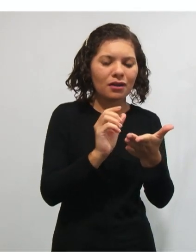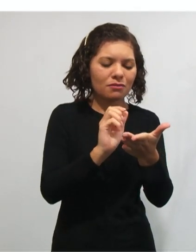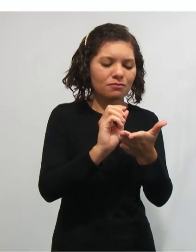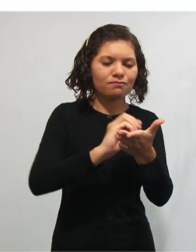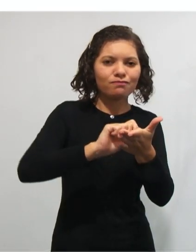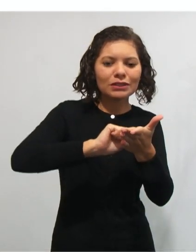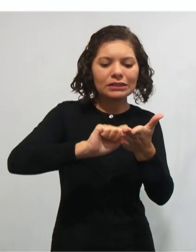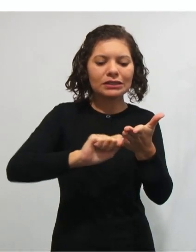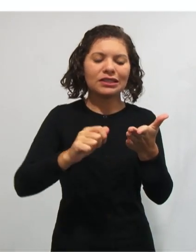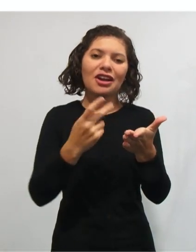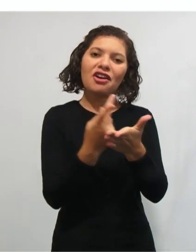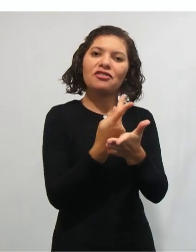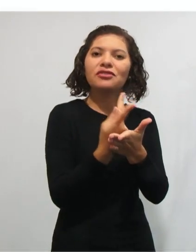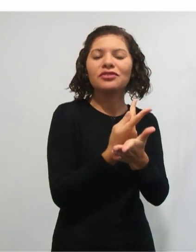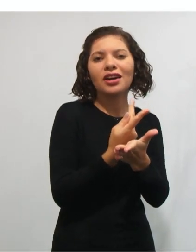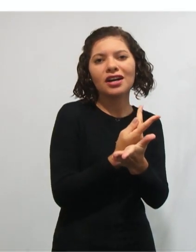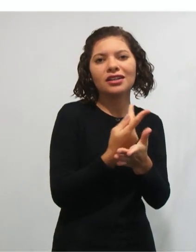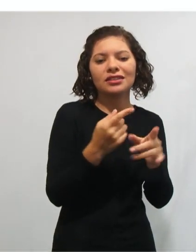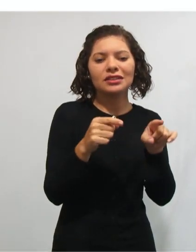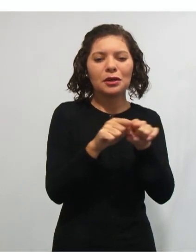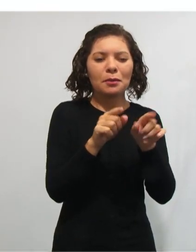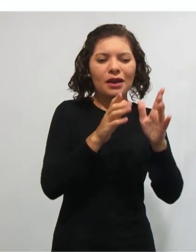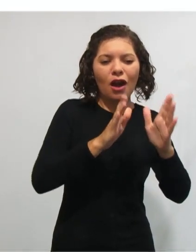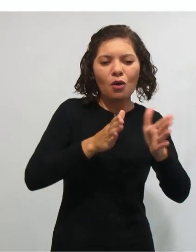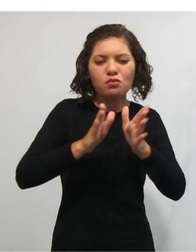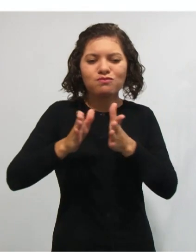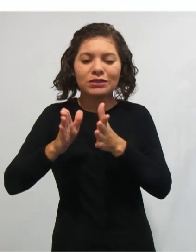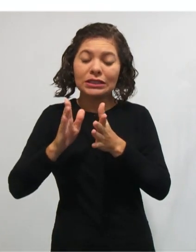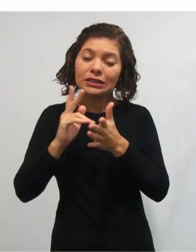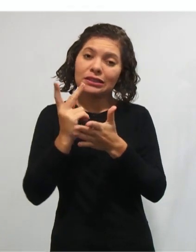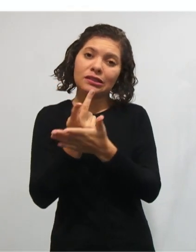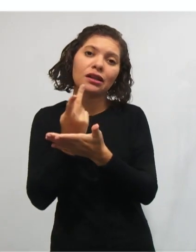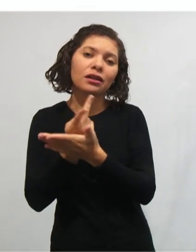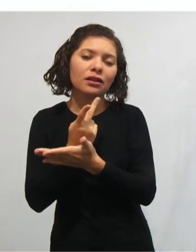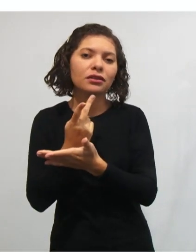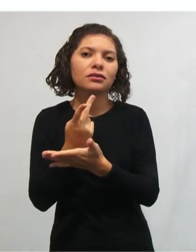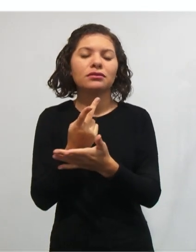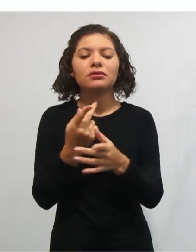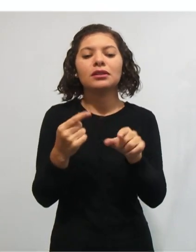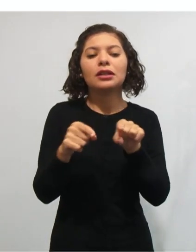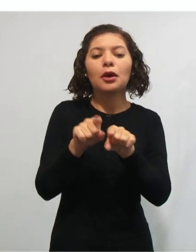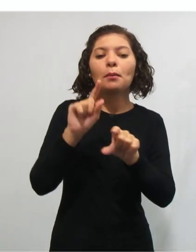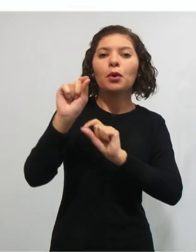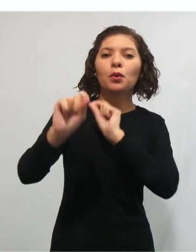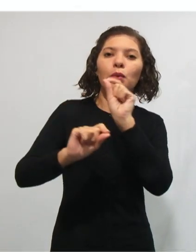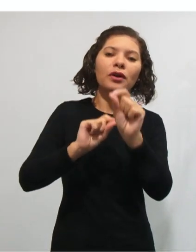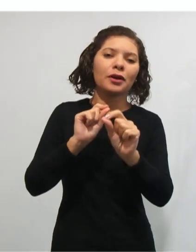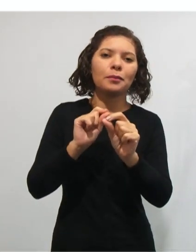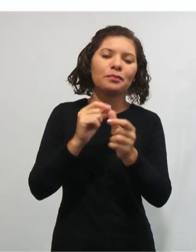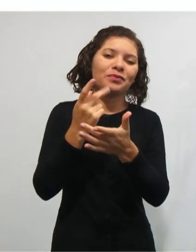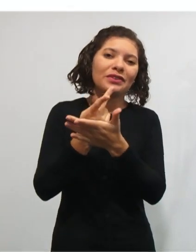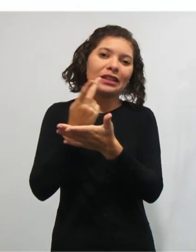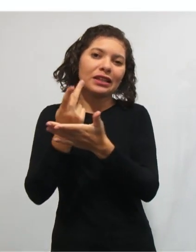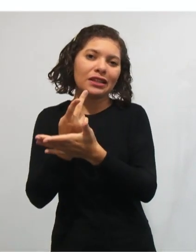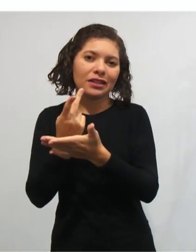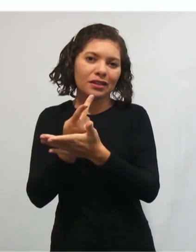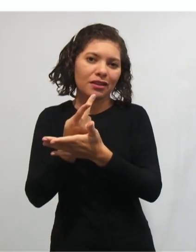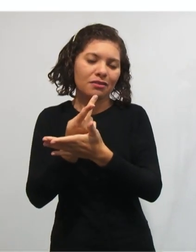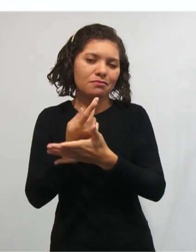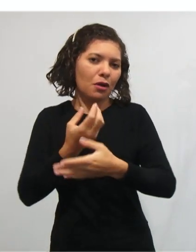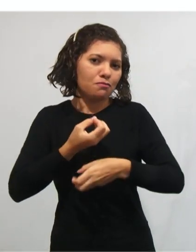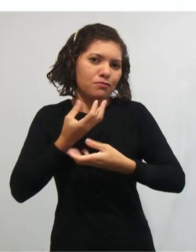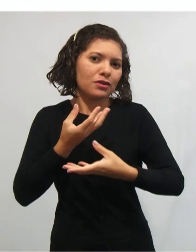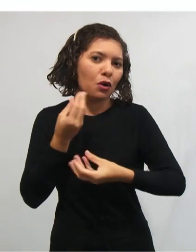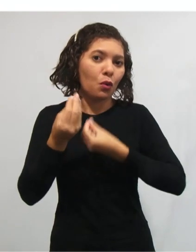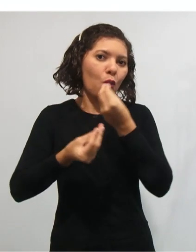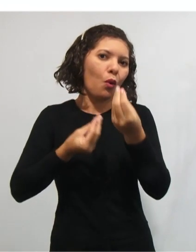falha também no sequenciamento do que foi colocado e, consequentemente, também falha na expressão escrita.